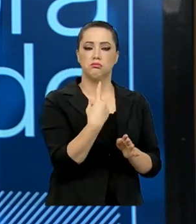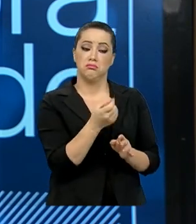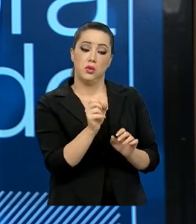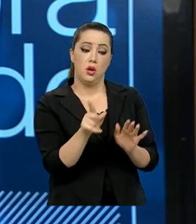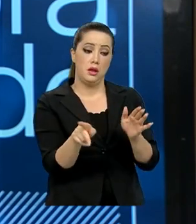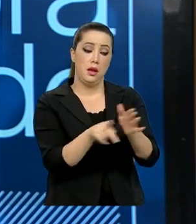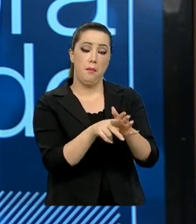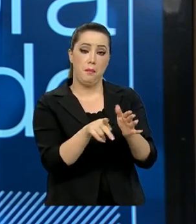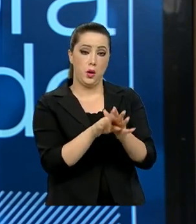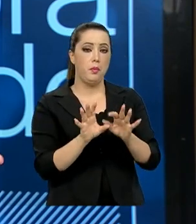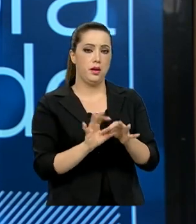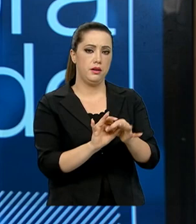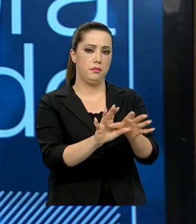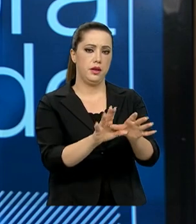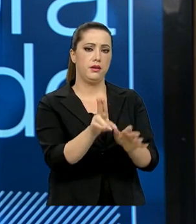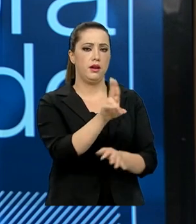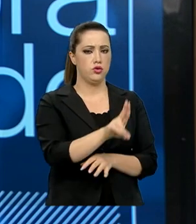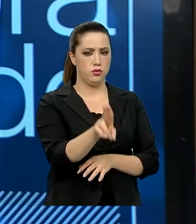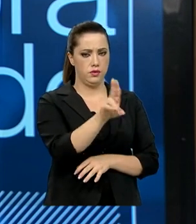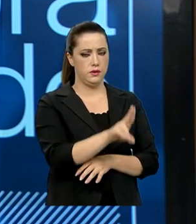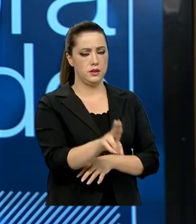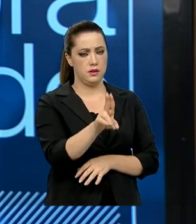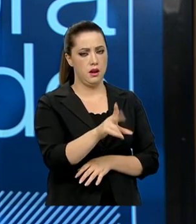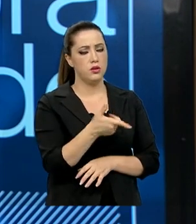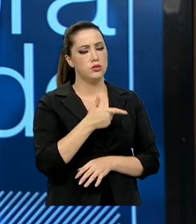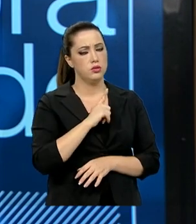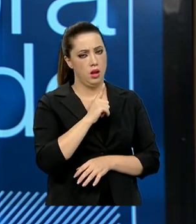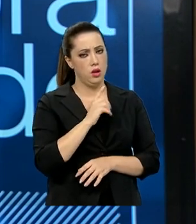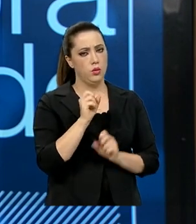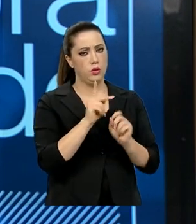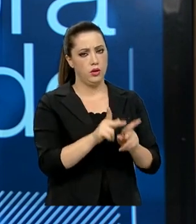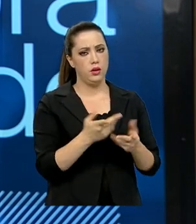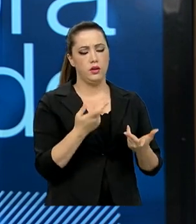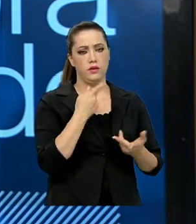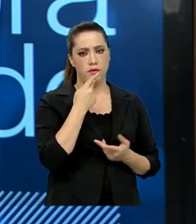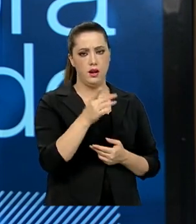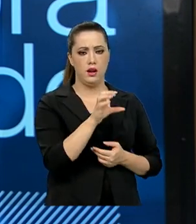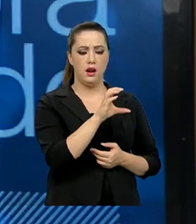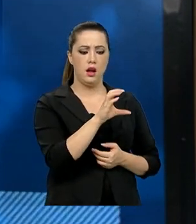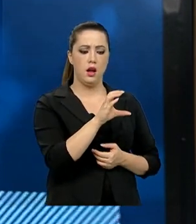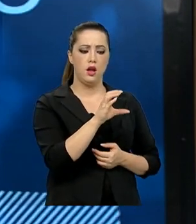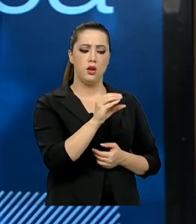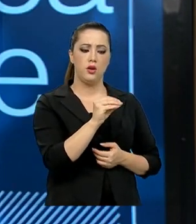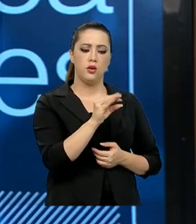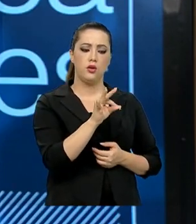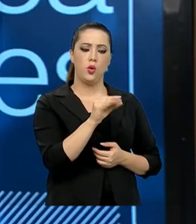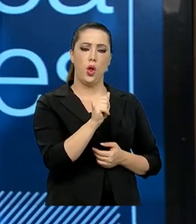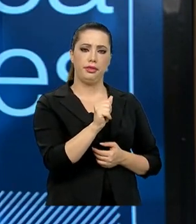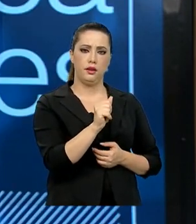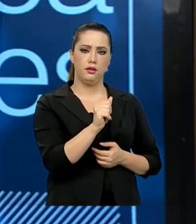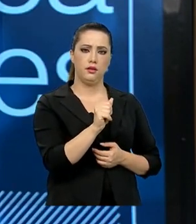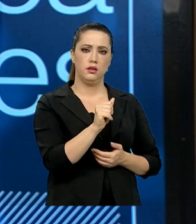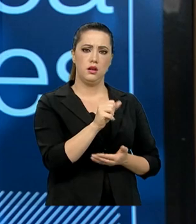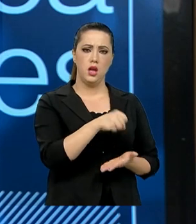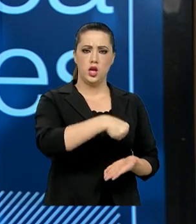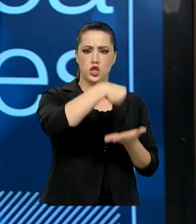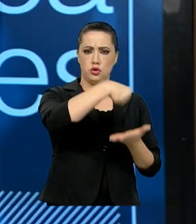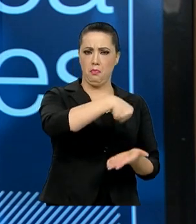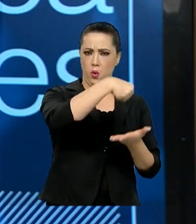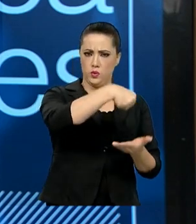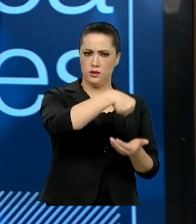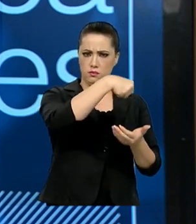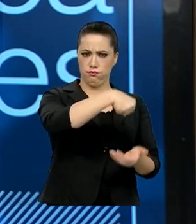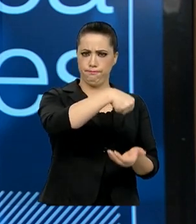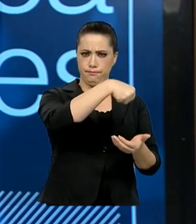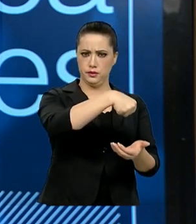sua autonomia universitária. Então, nós temos aquilo que nós chamamos de cotas de fomento, de bolsas institucionais.